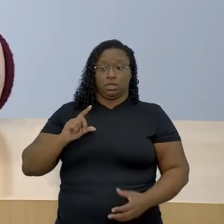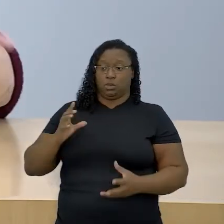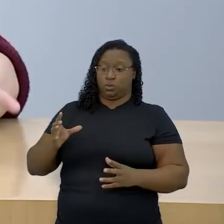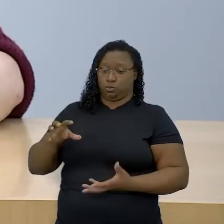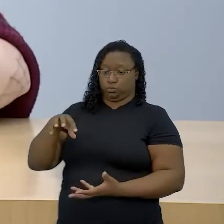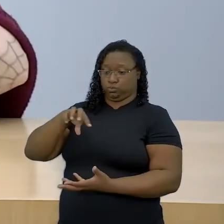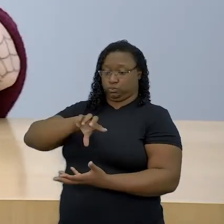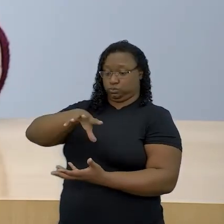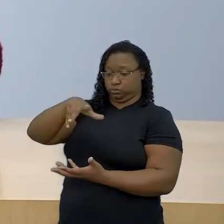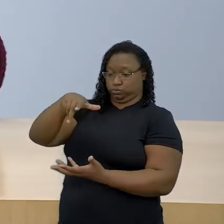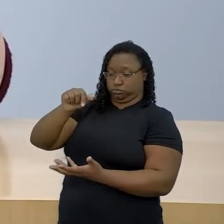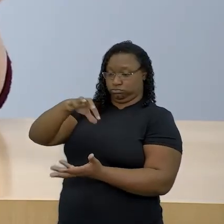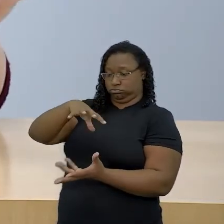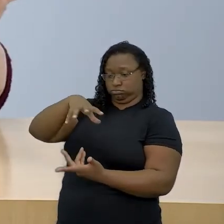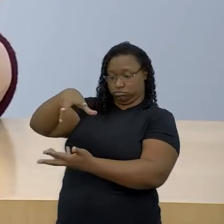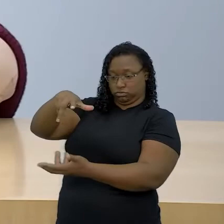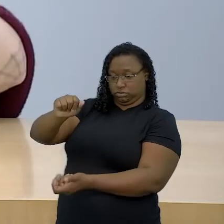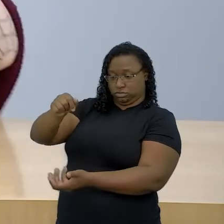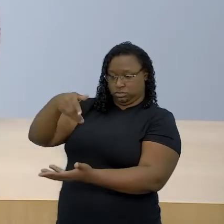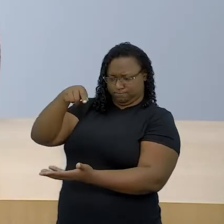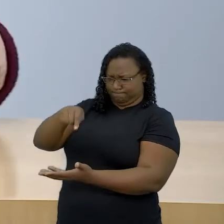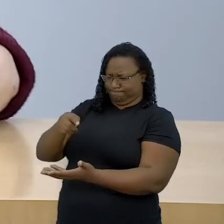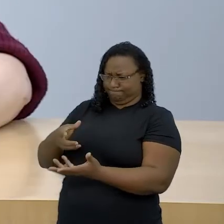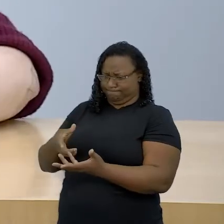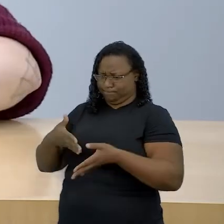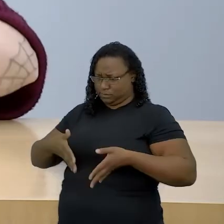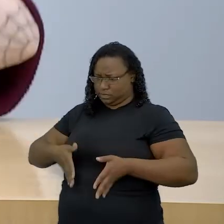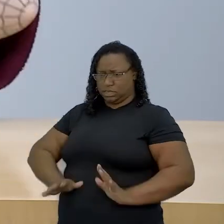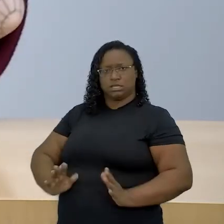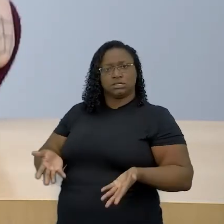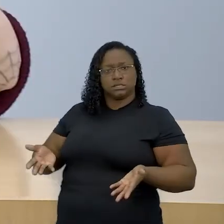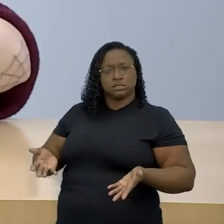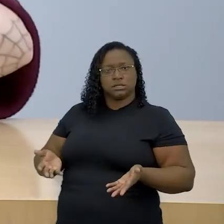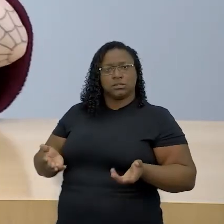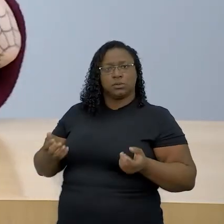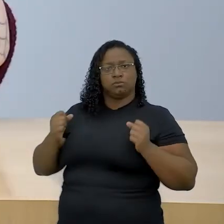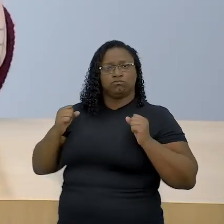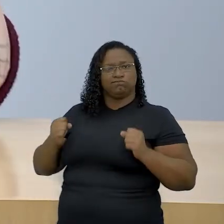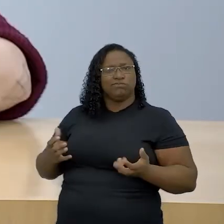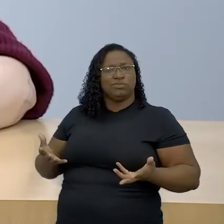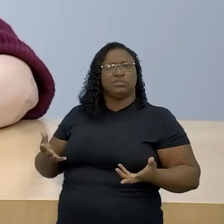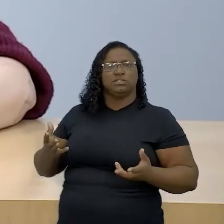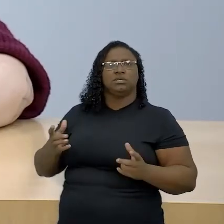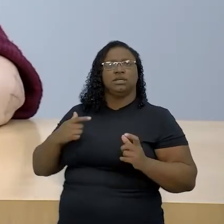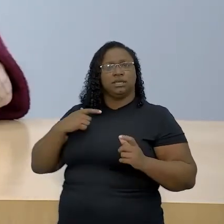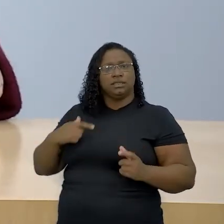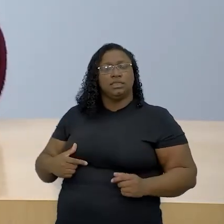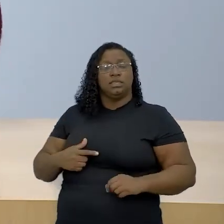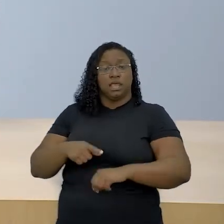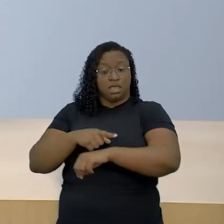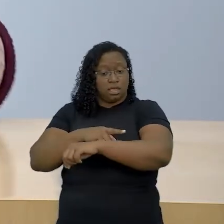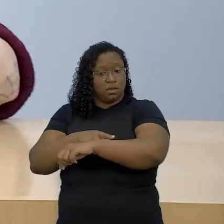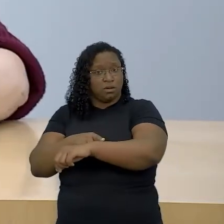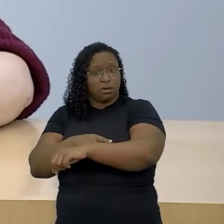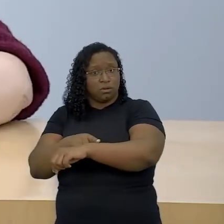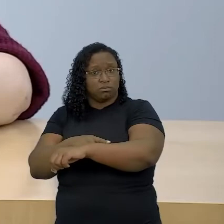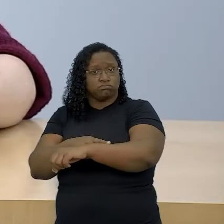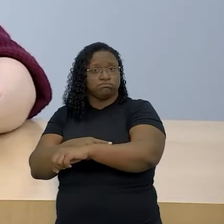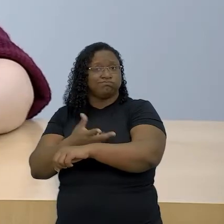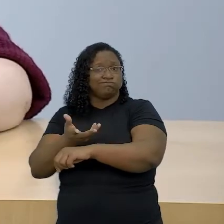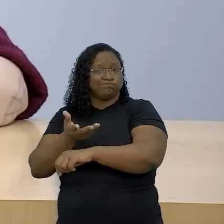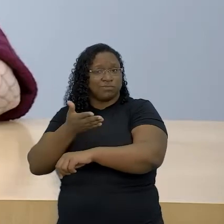ou com o poder de que elas dispõem, ou com a cor de sua pele, ou com